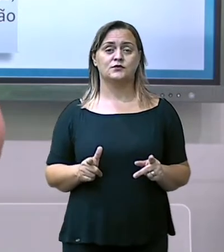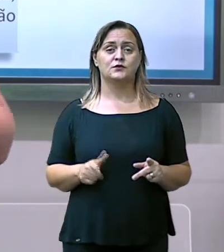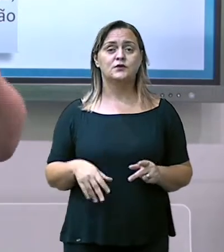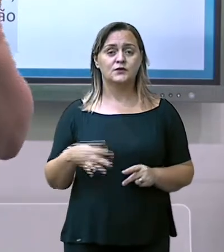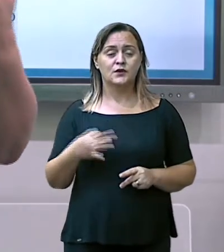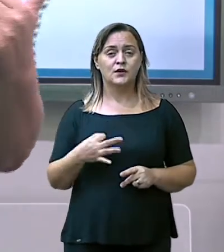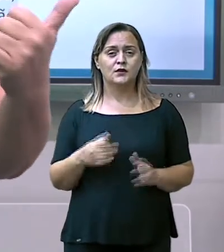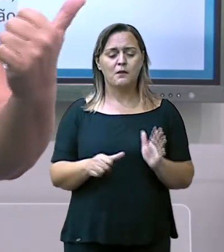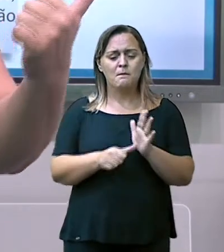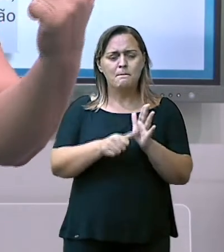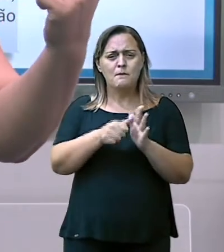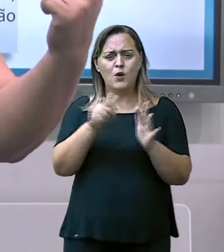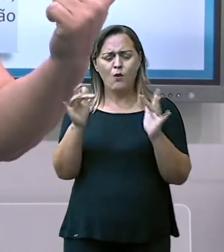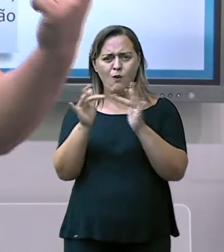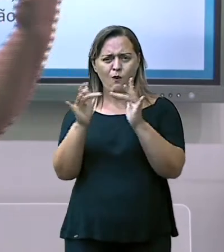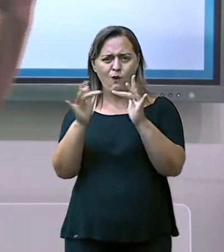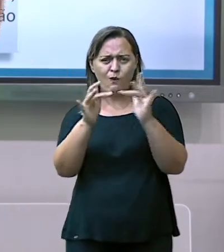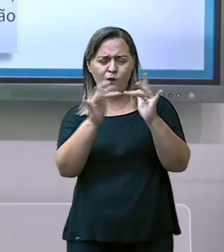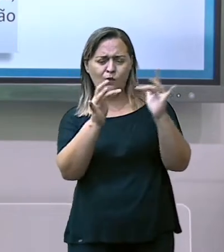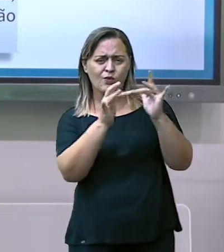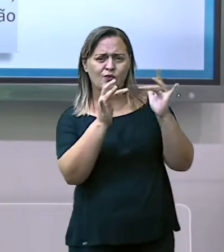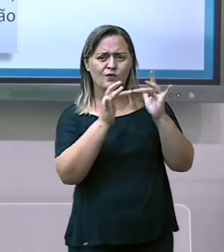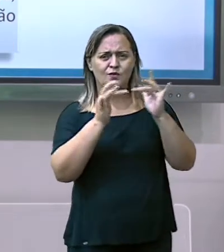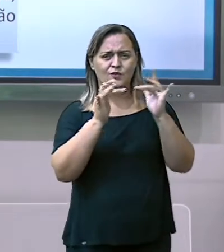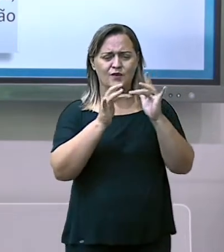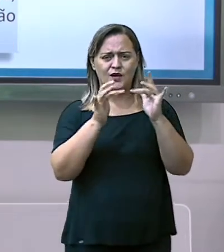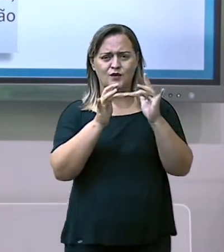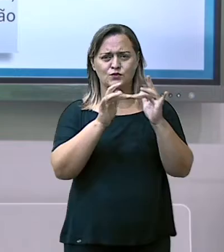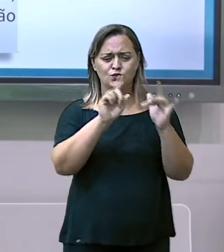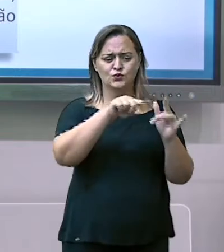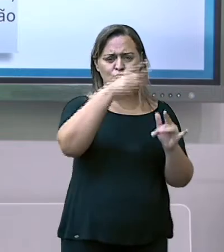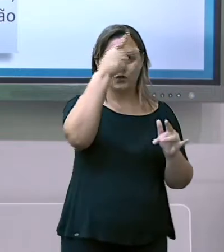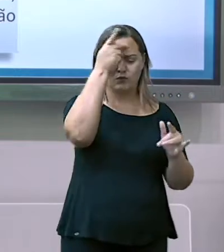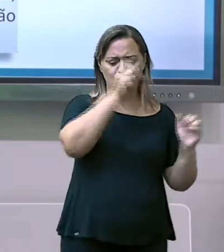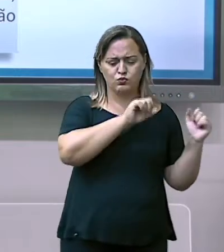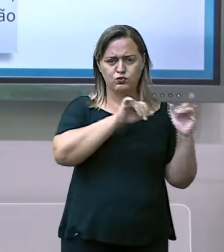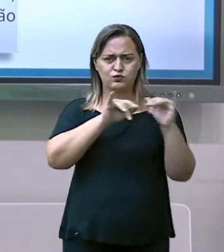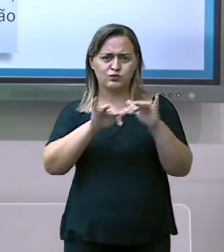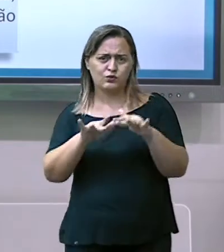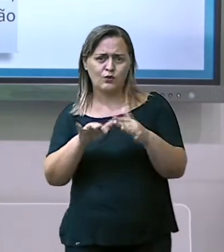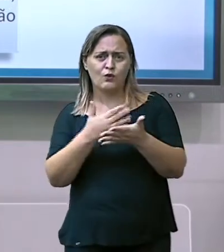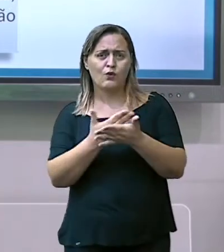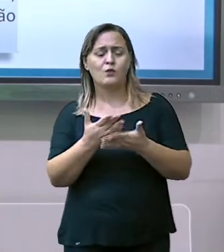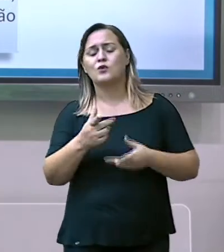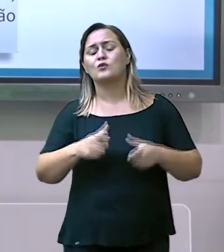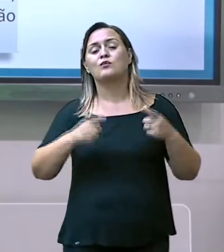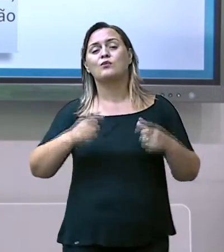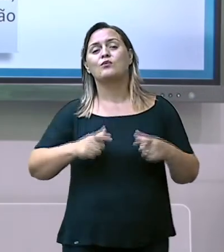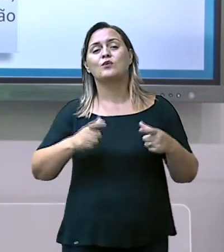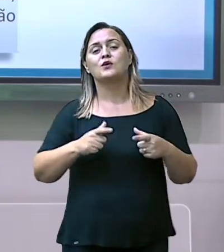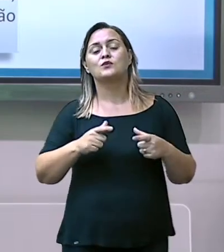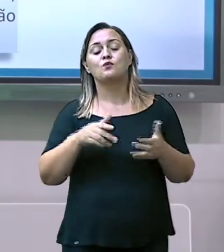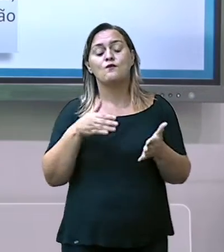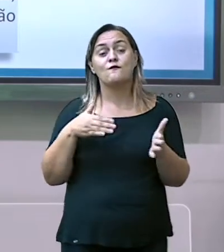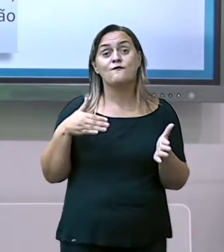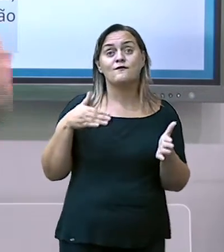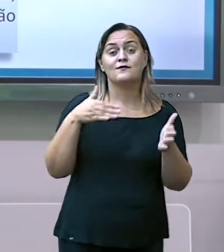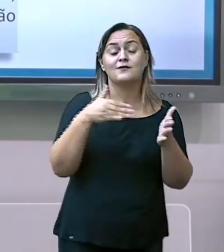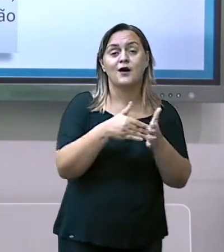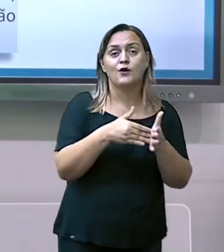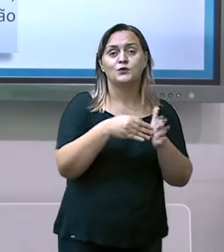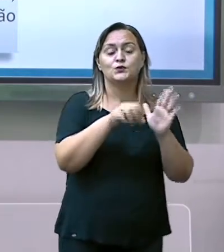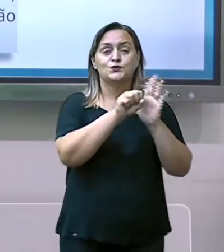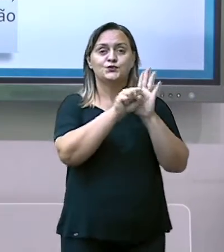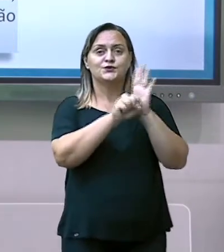no final do século XX, do século passado. Mas não tem tanto